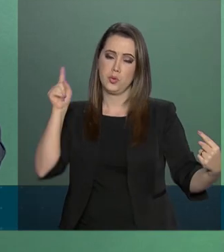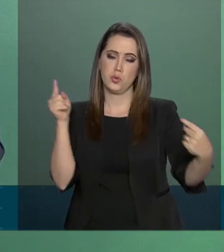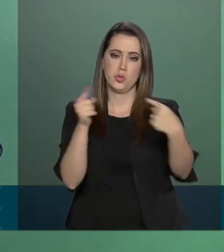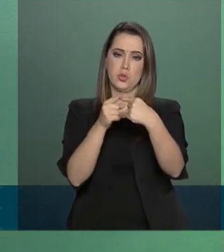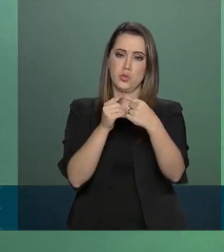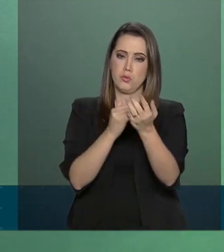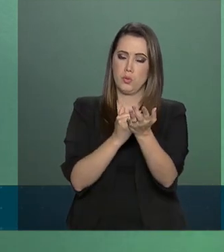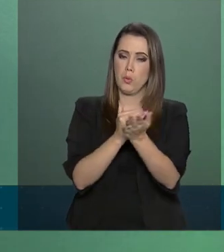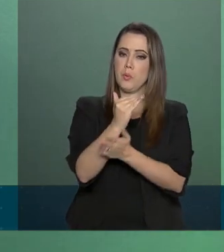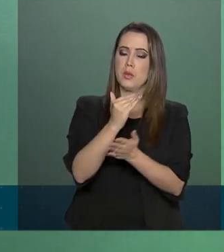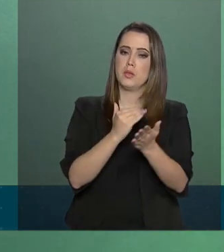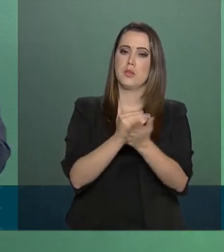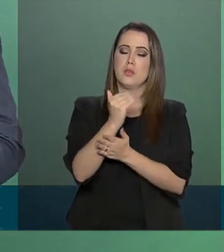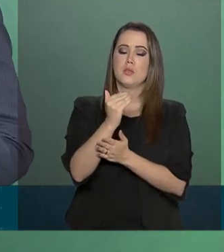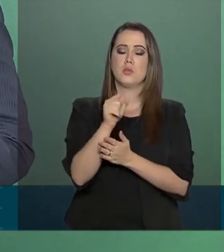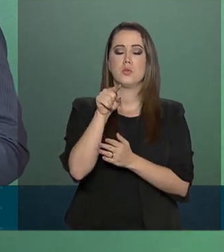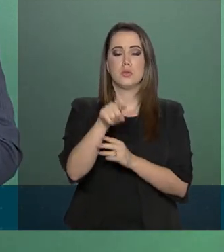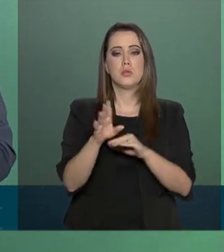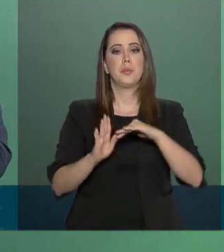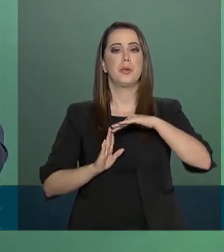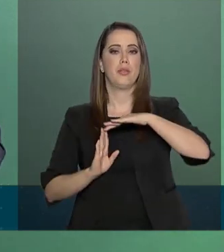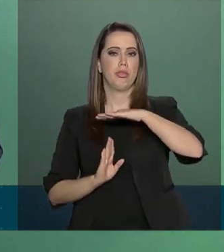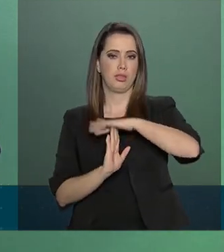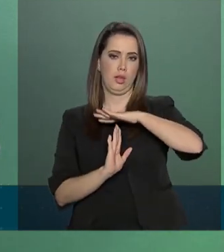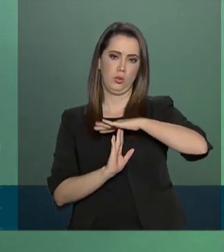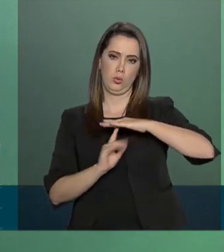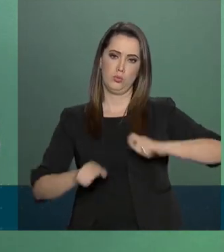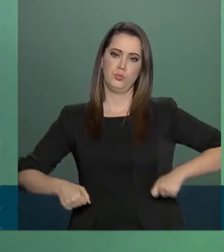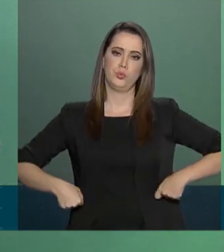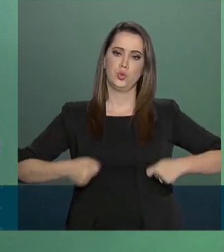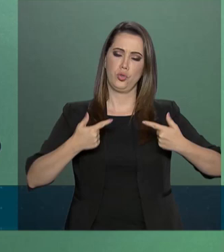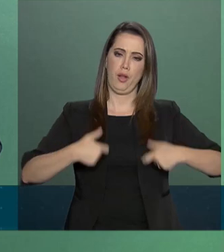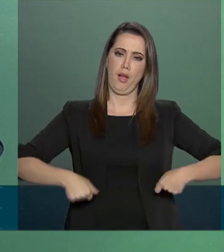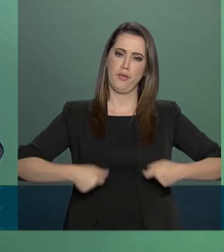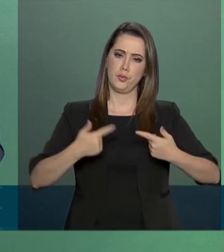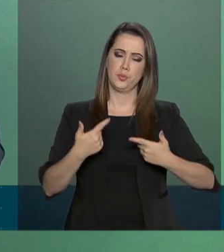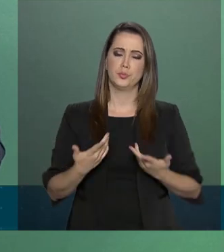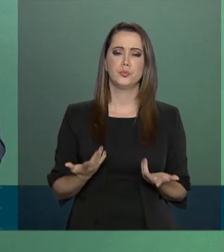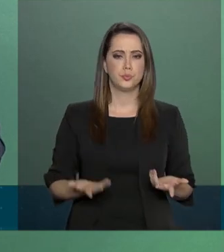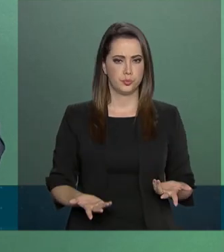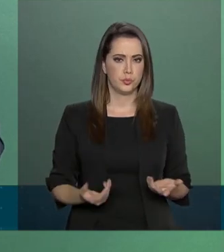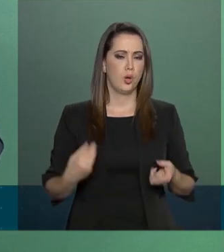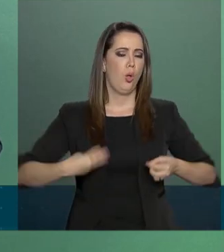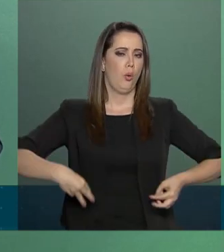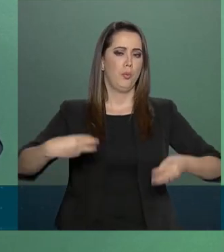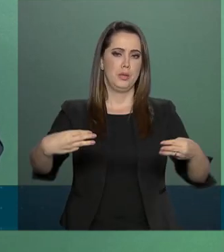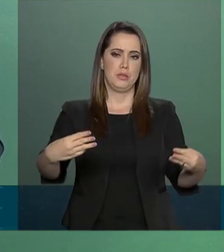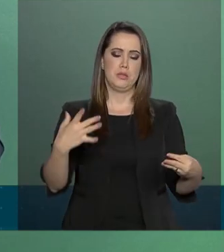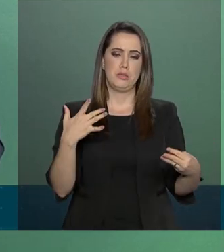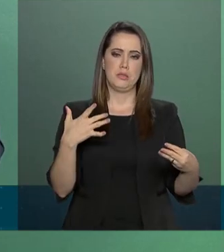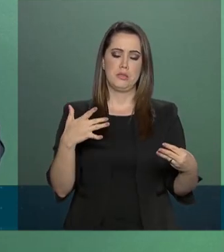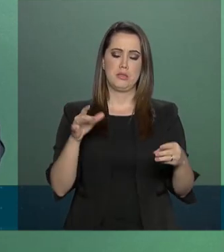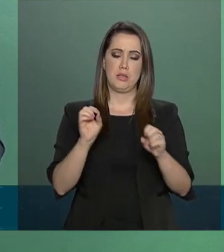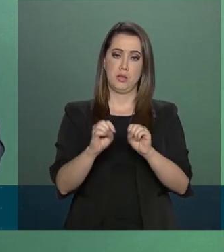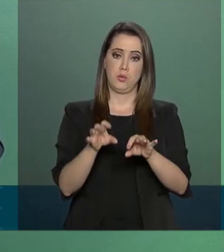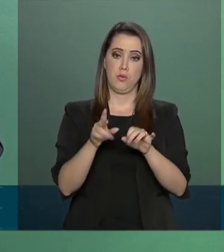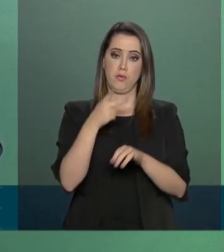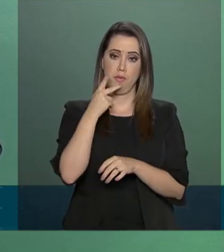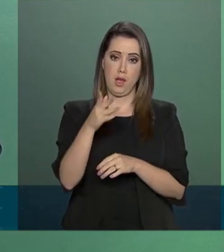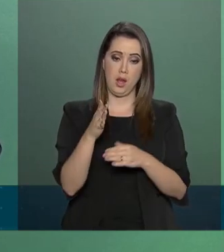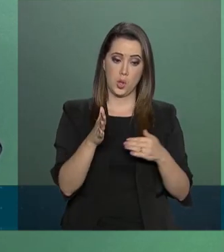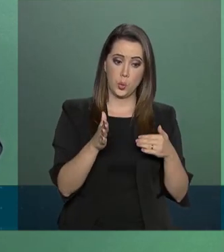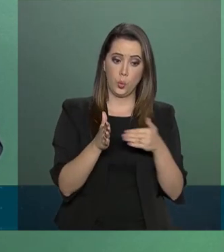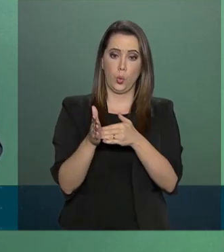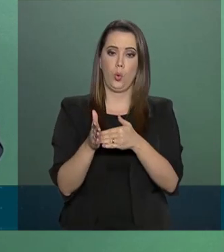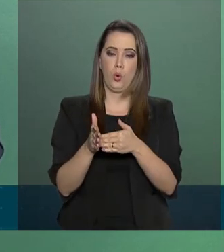primário e teto de gastos. O Ministério ressalta que o bloqueio preventivo